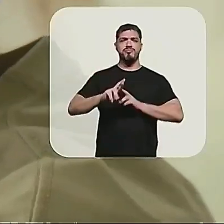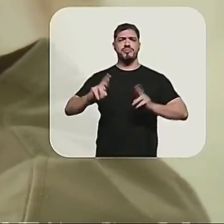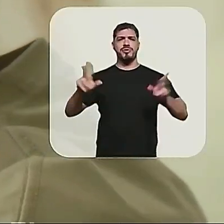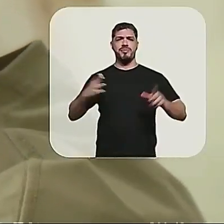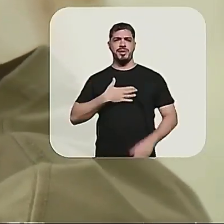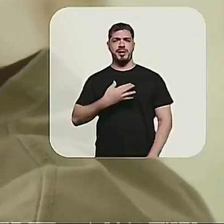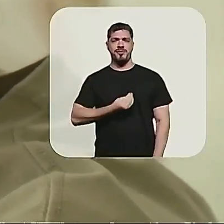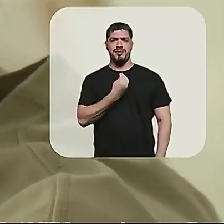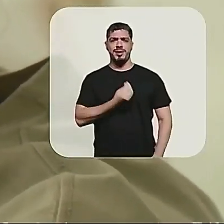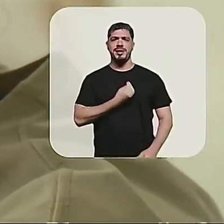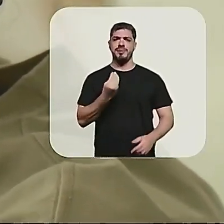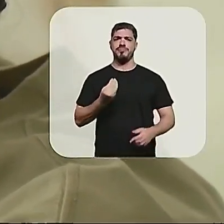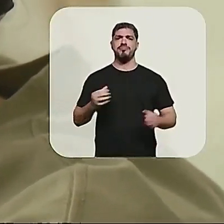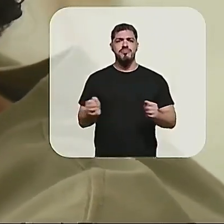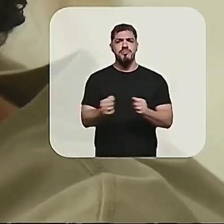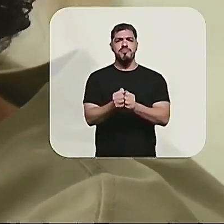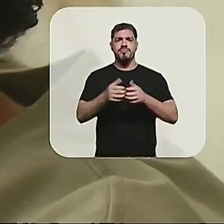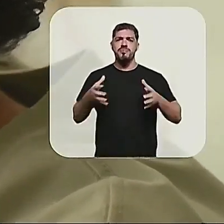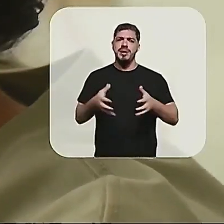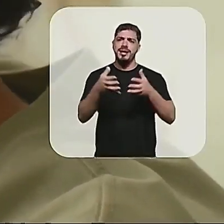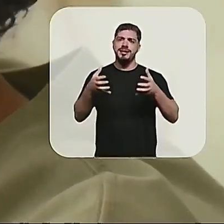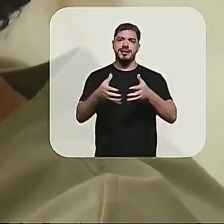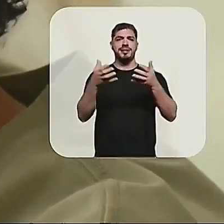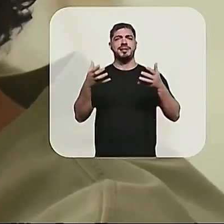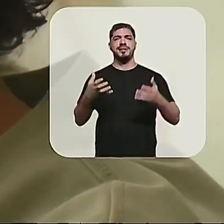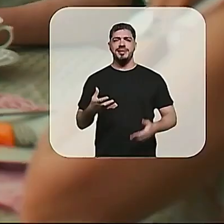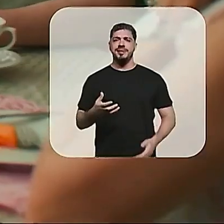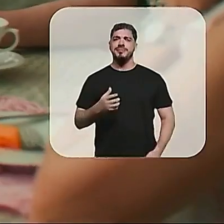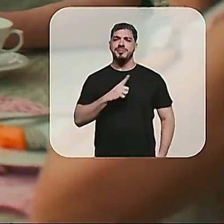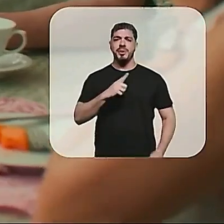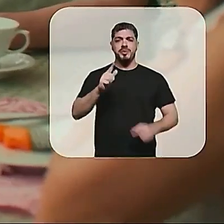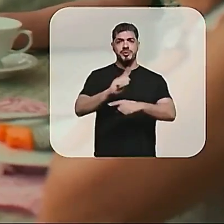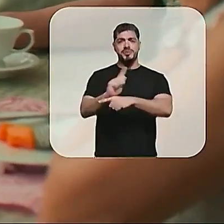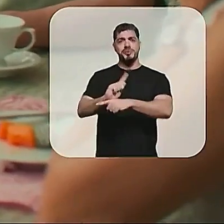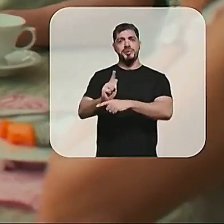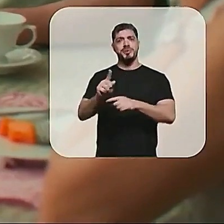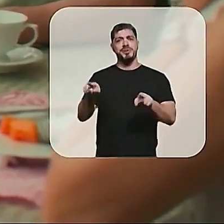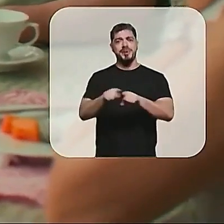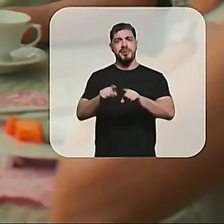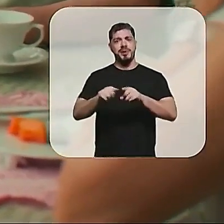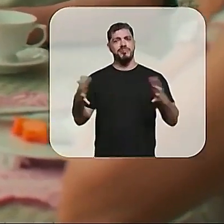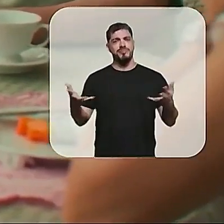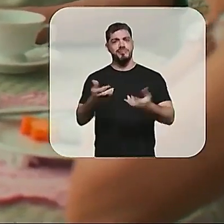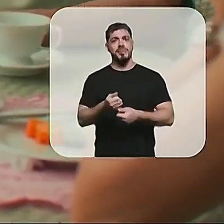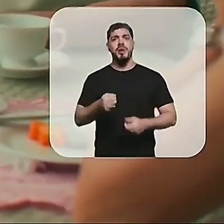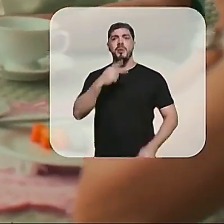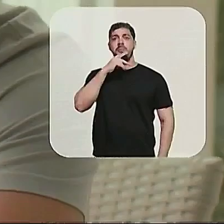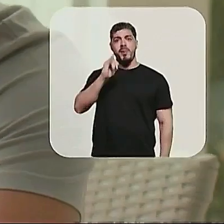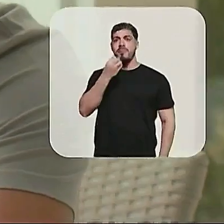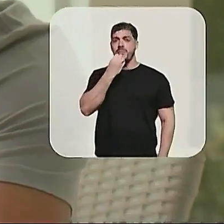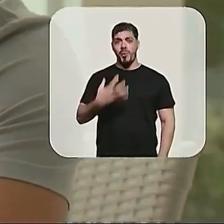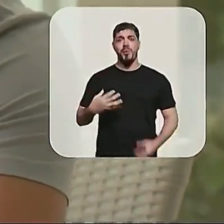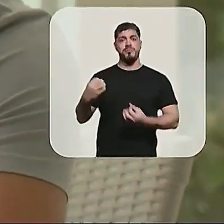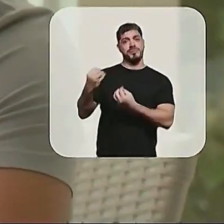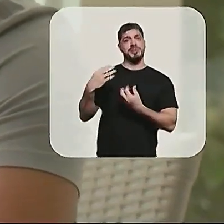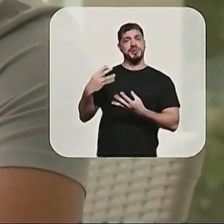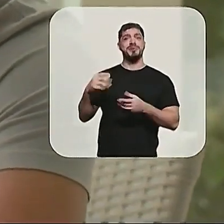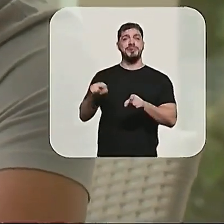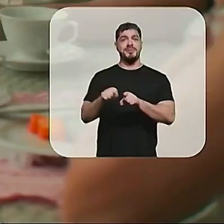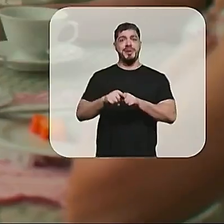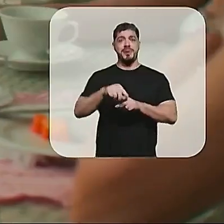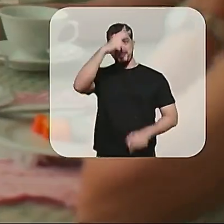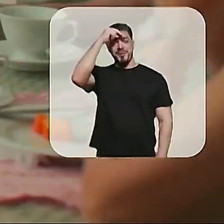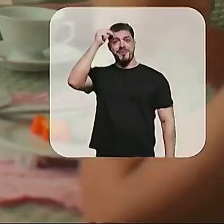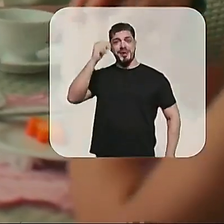foi um pai muito presente, mas também como gestor. O fato dele ser um pai bom, com certeza, ajudou ele a ser um prefeito melhor ainda.